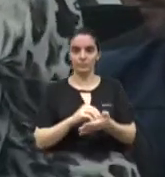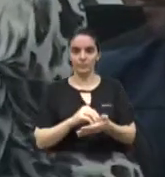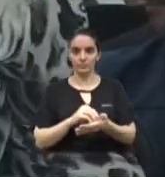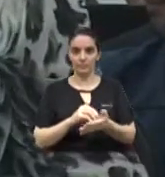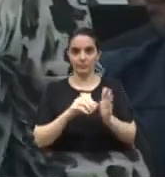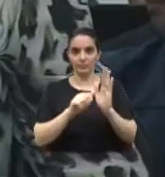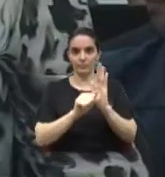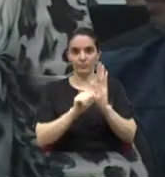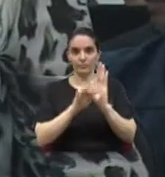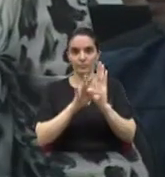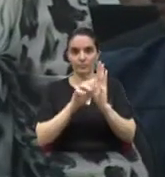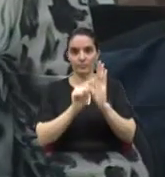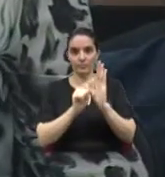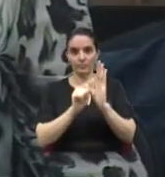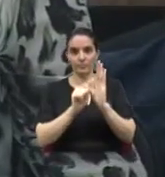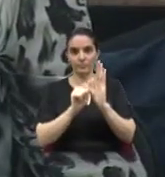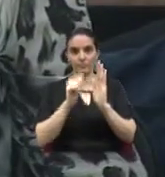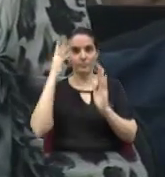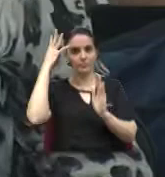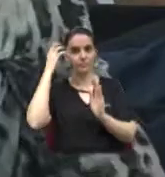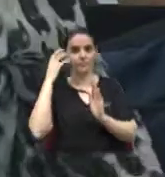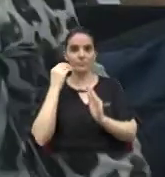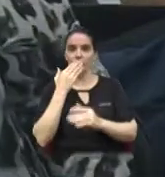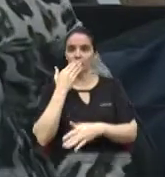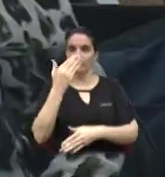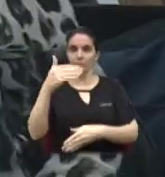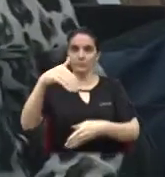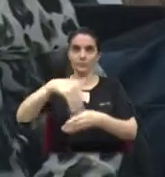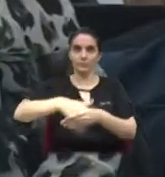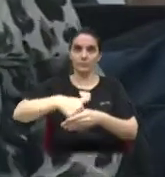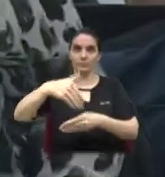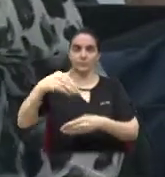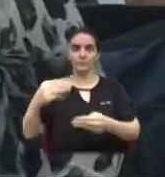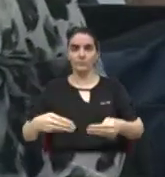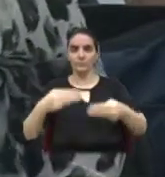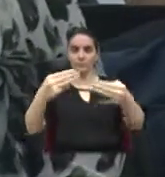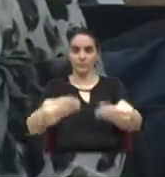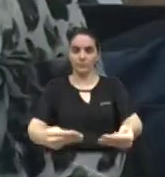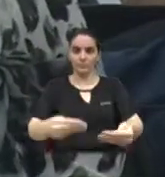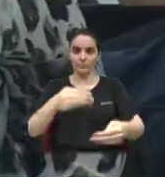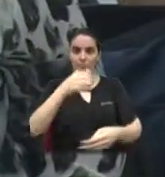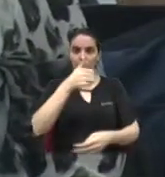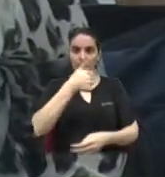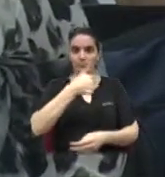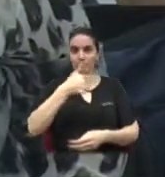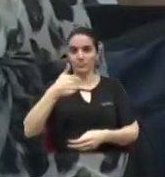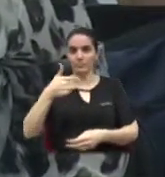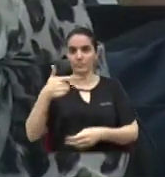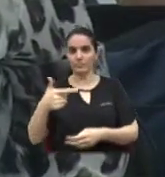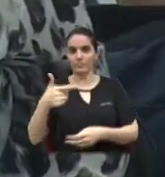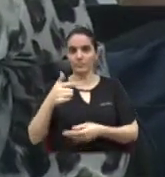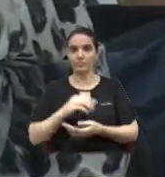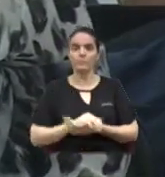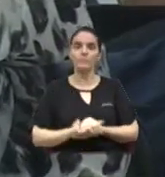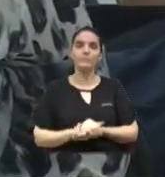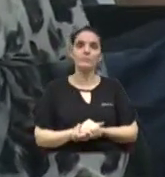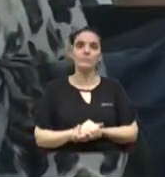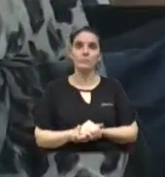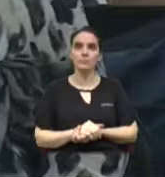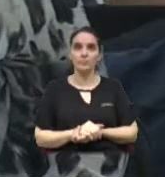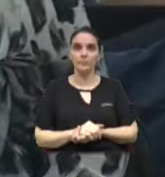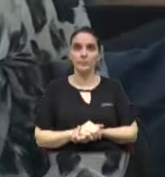em ata o meu pedido de votação da moção número 112. Assim como